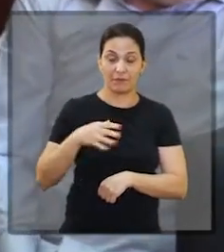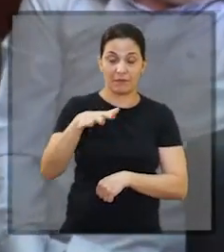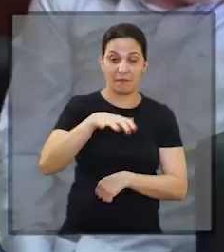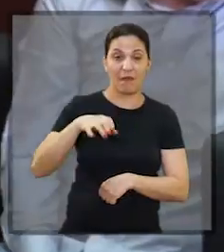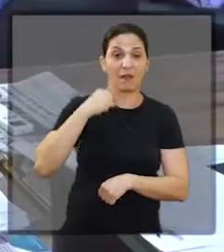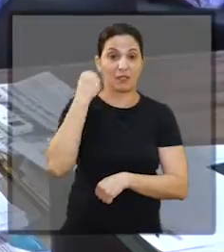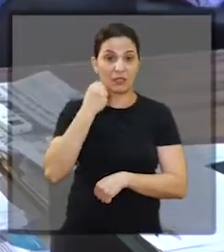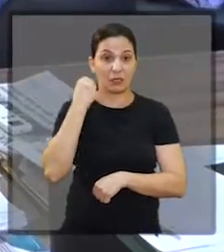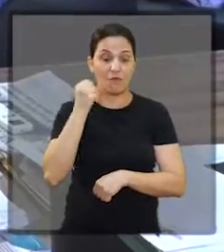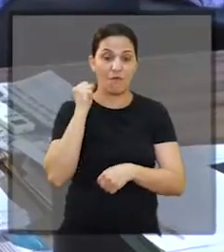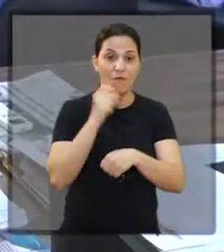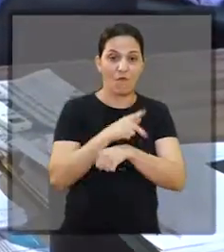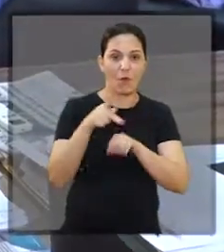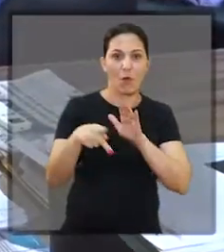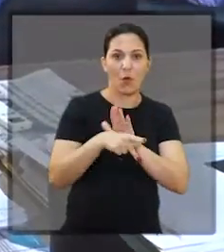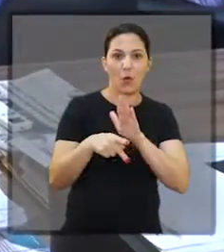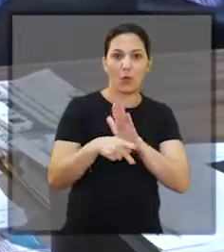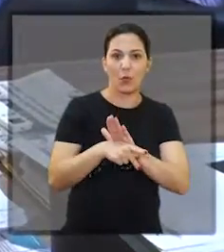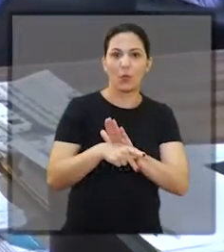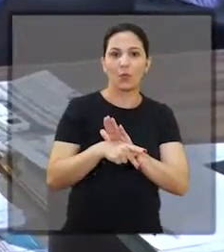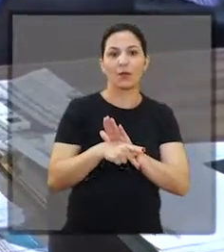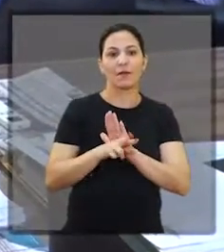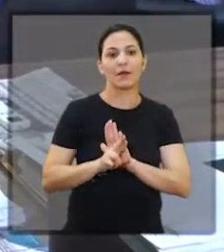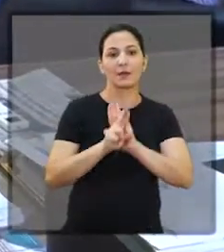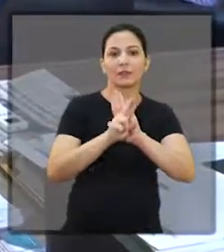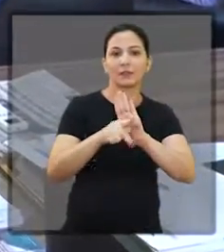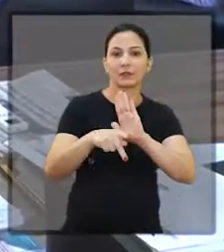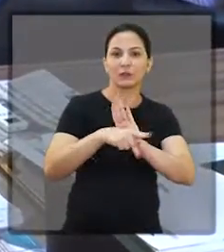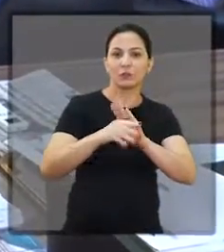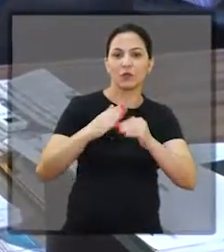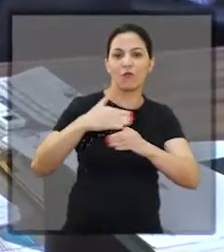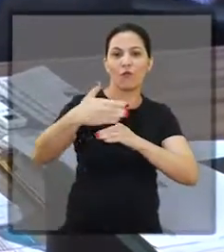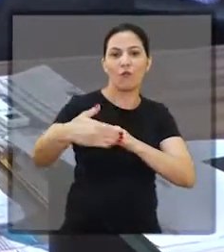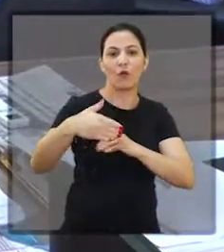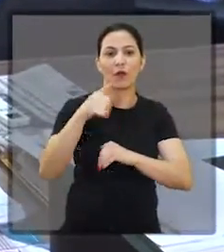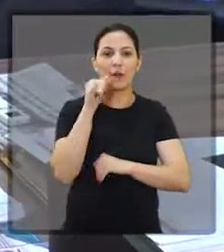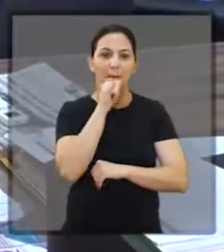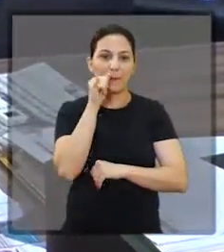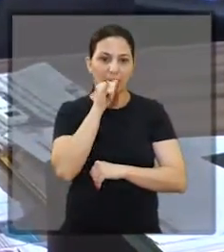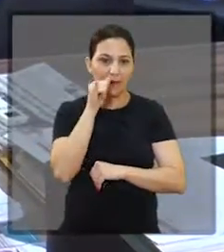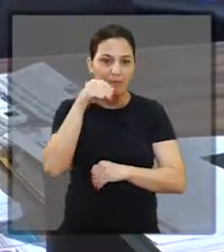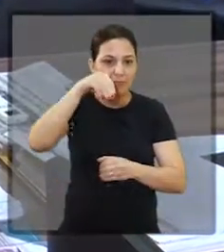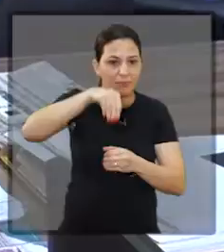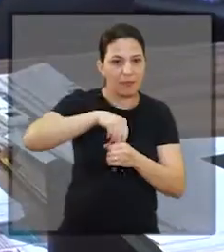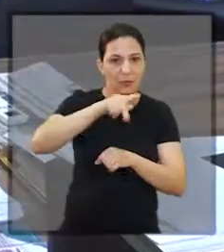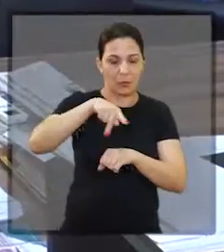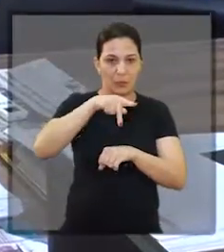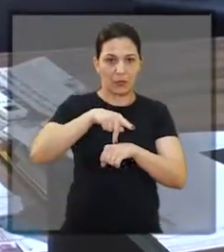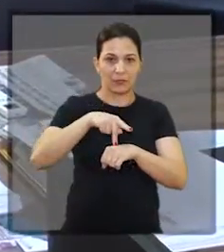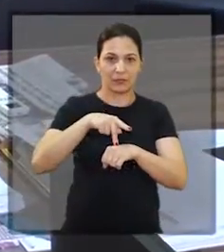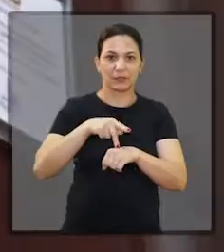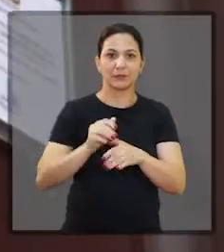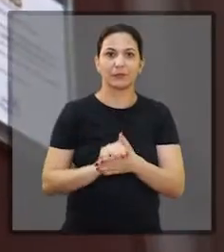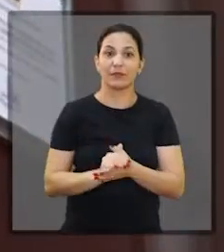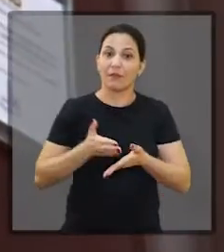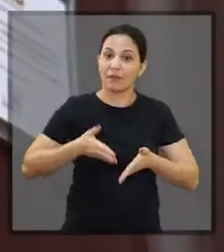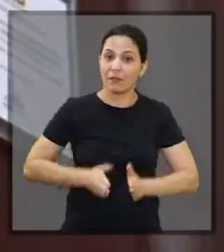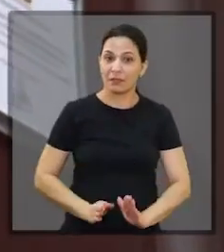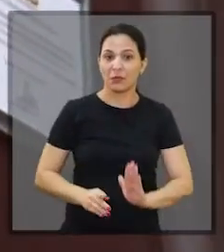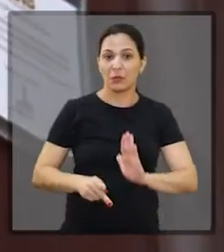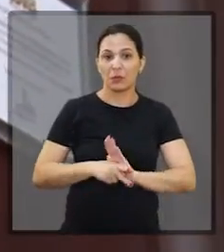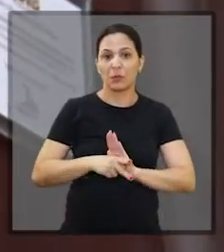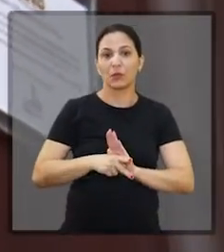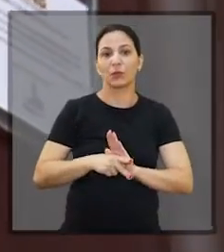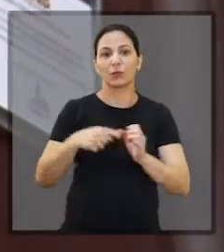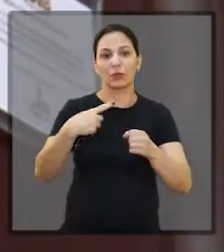é o único que reserva vagas em seu parlamento para representantes de fora de seu território. Nascido na cidade